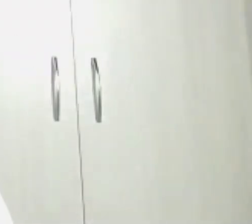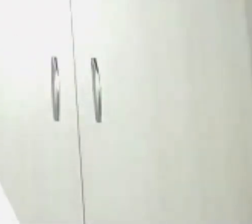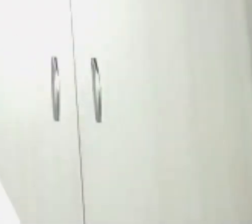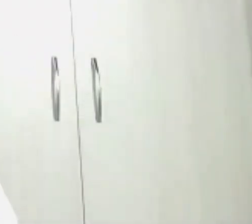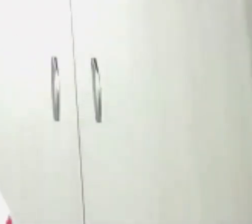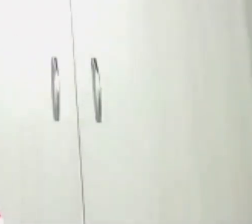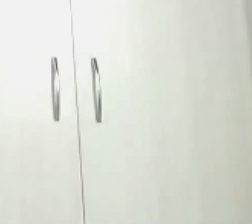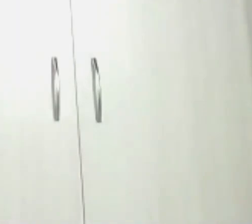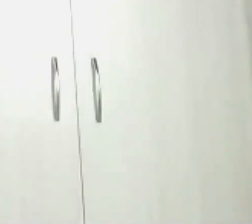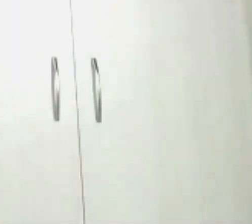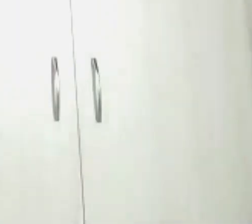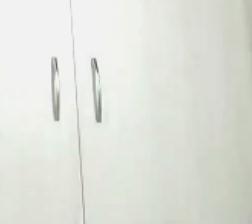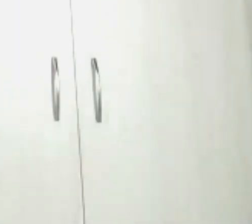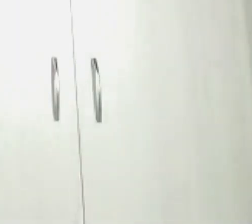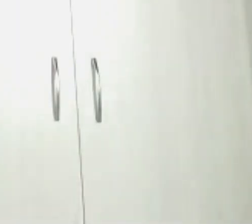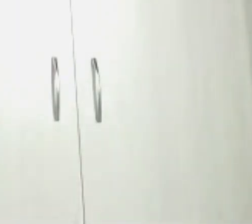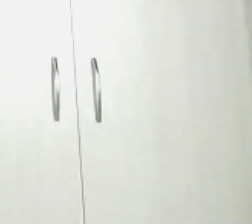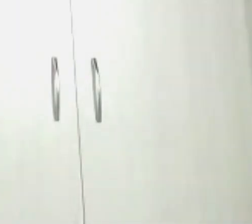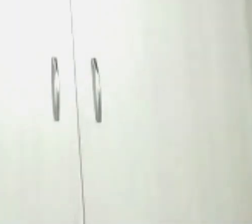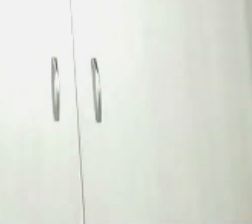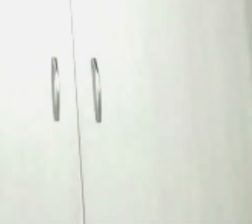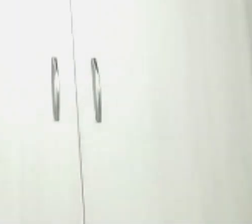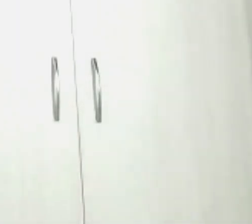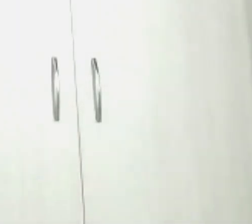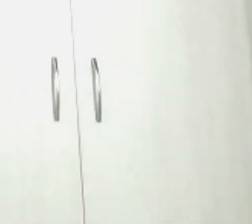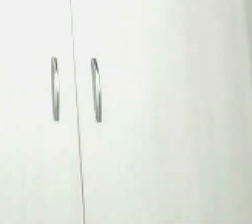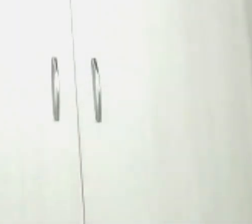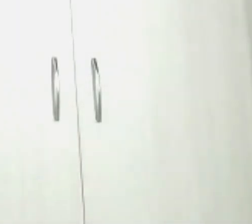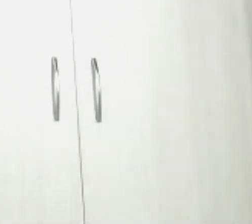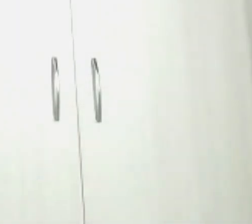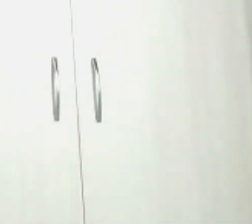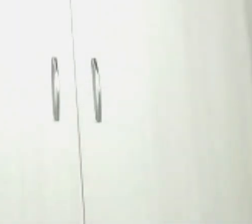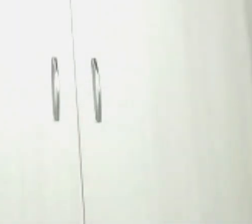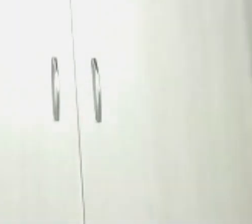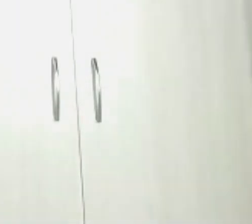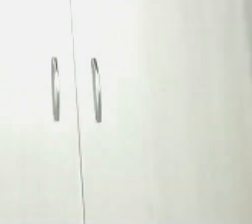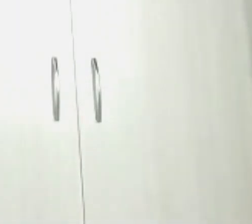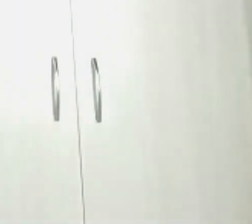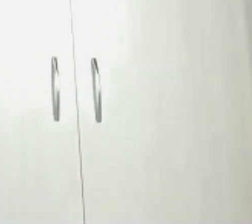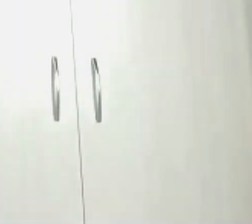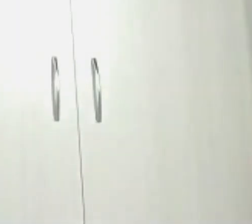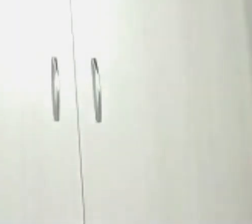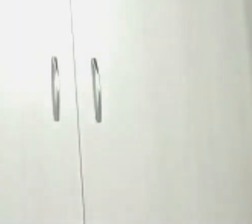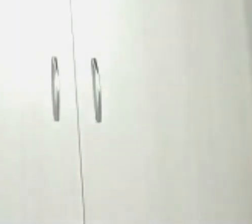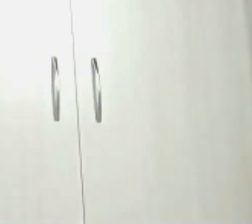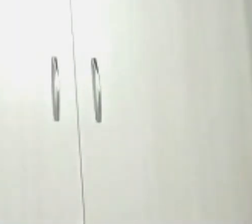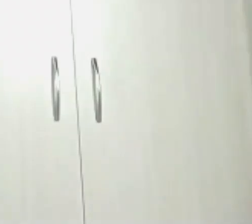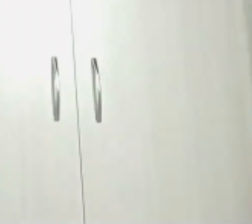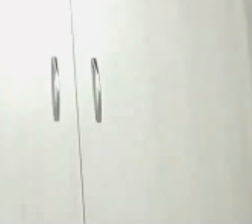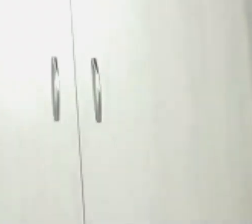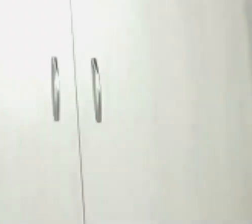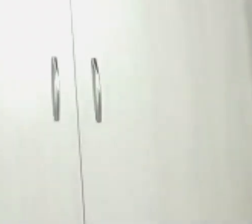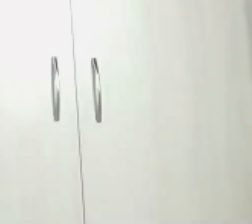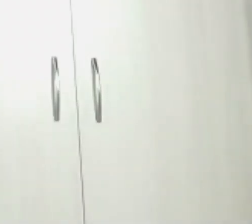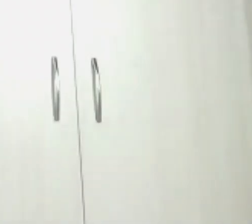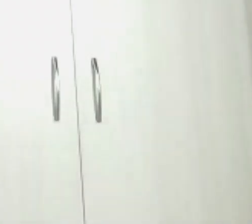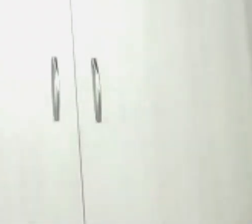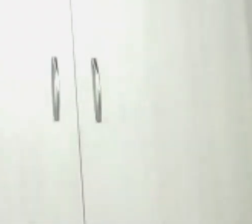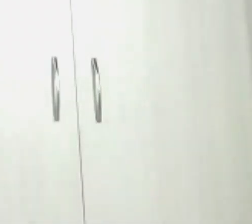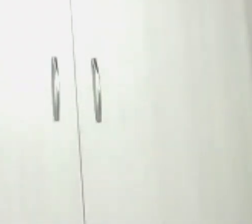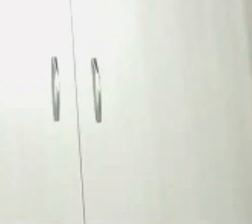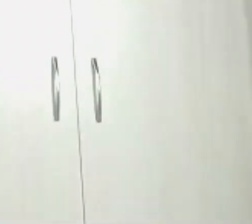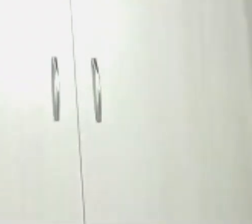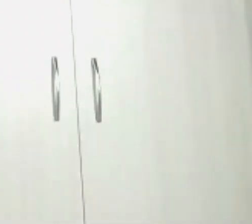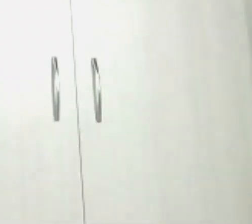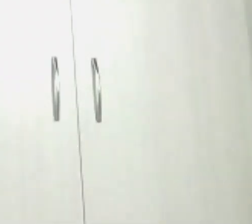dicas de filmes que vocês podem assistir para trabalhar com os assuntos que a gente discorre aí no decorrer da